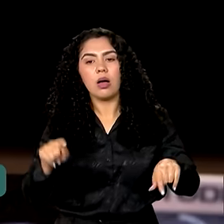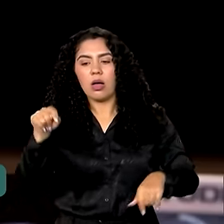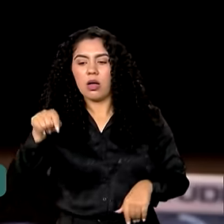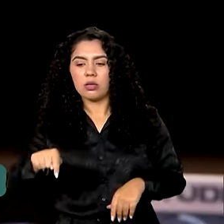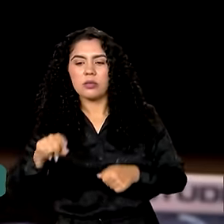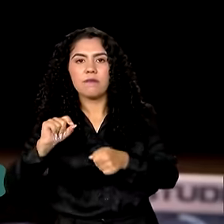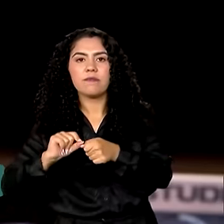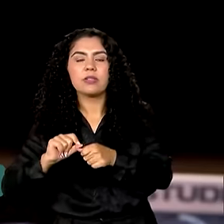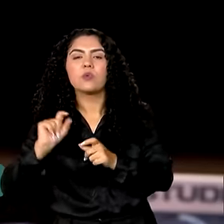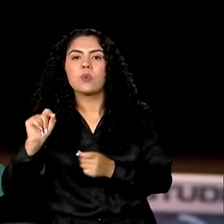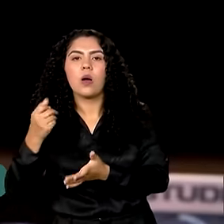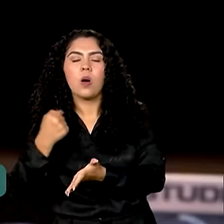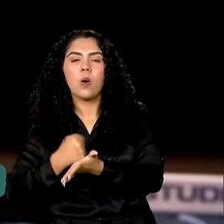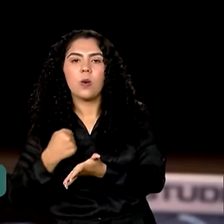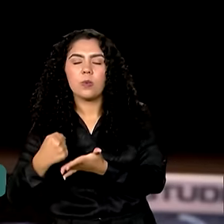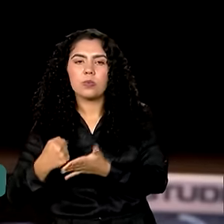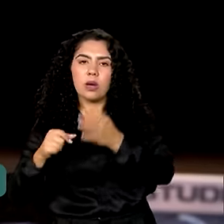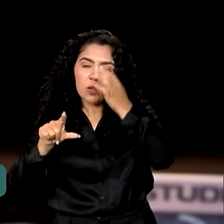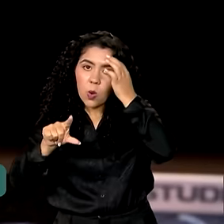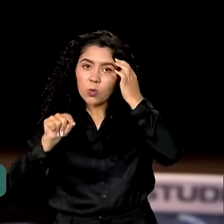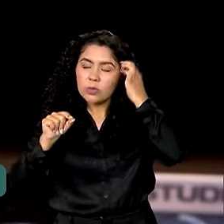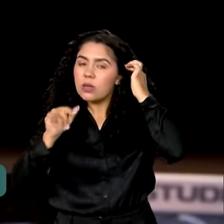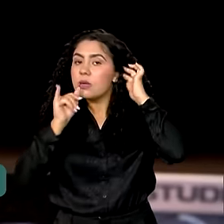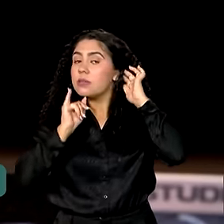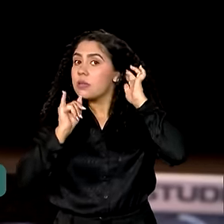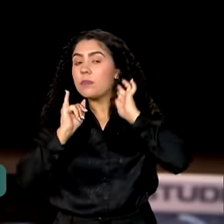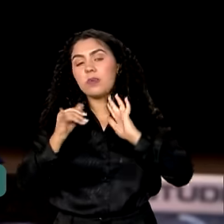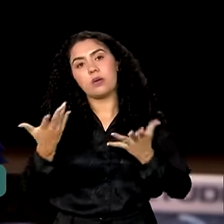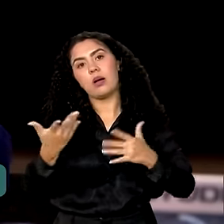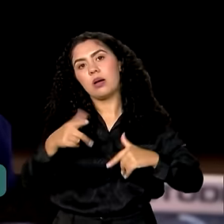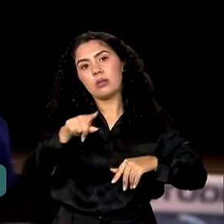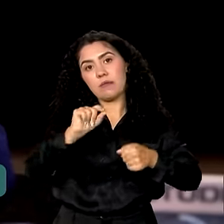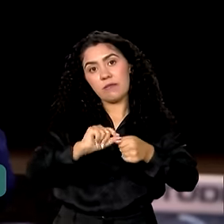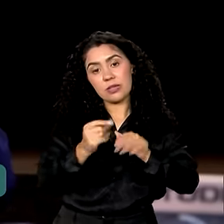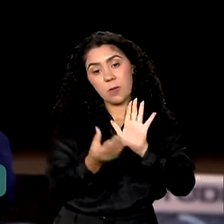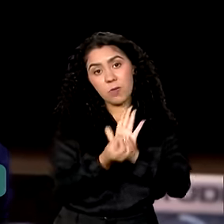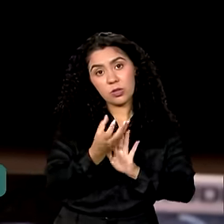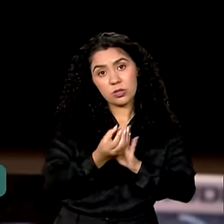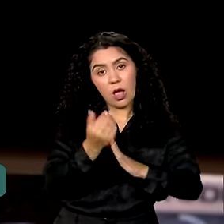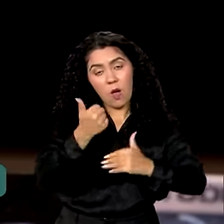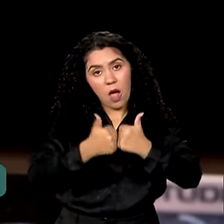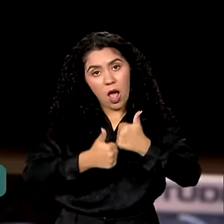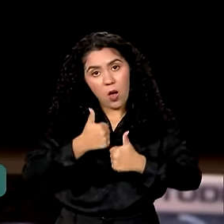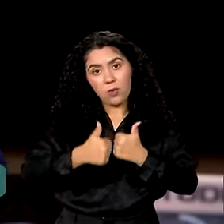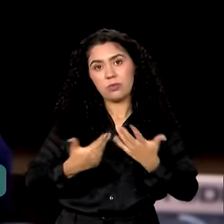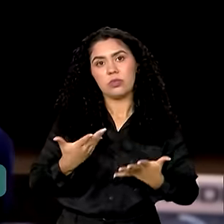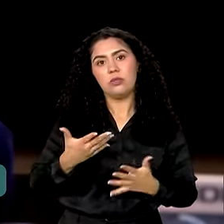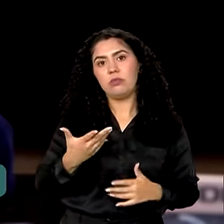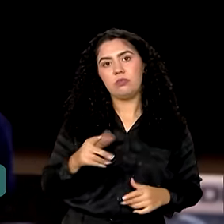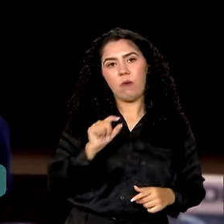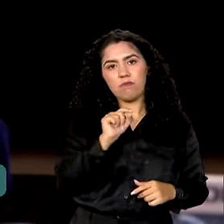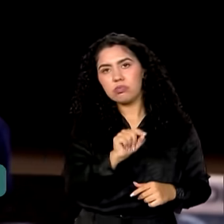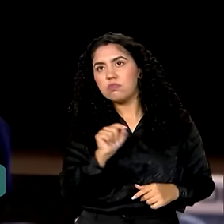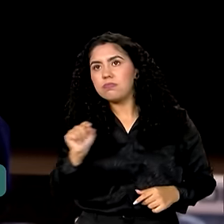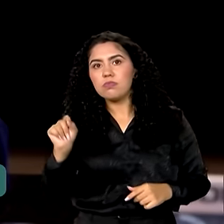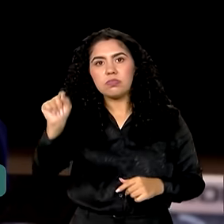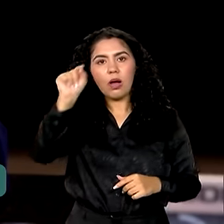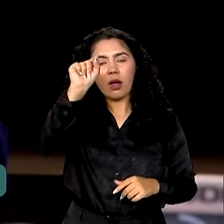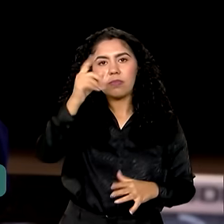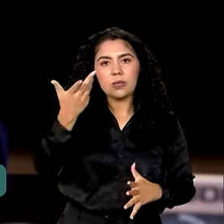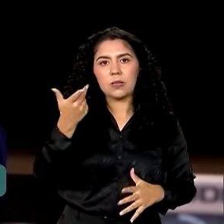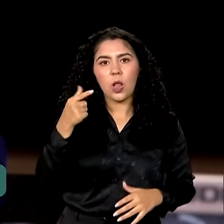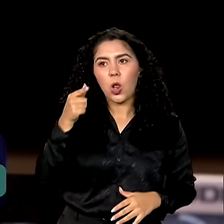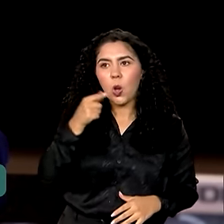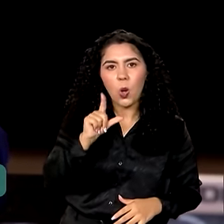opção. Isso é, quem produzir arroz em uma determinada região e não conseguir o